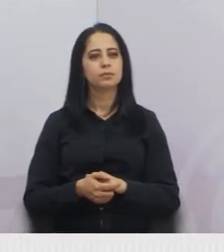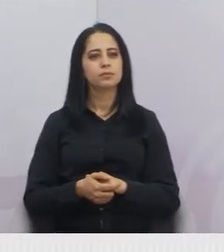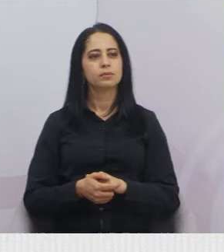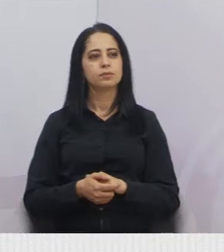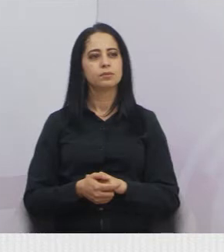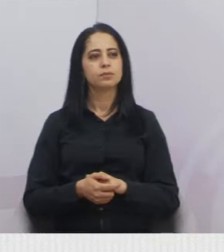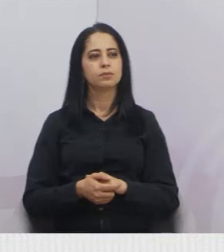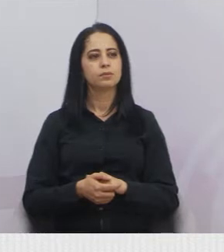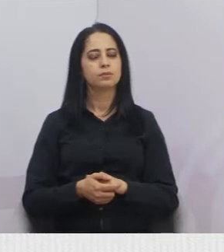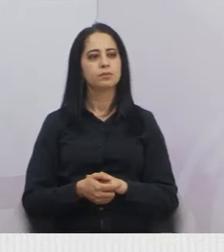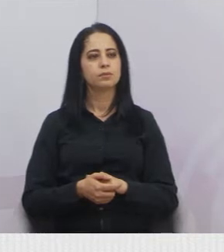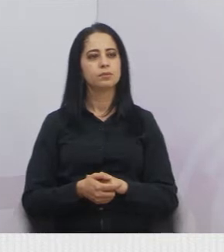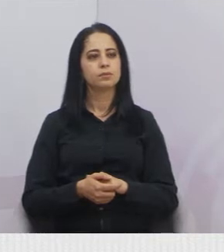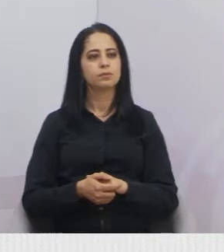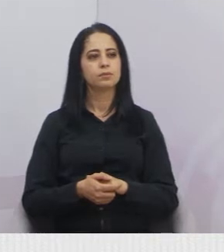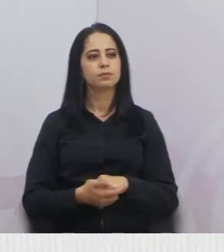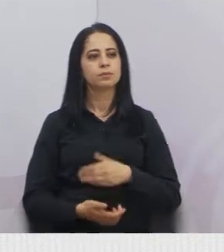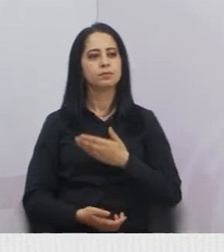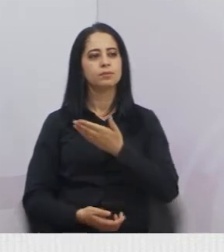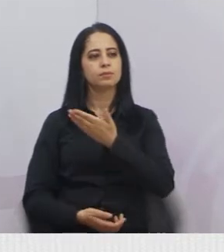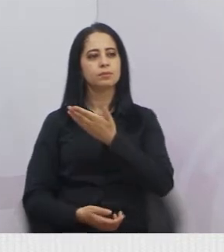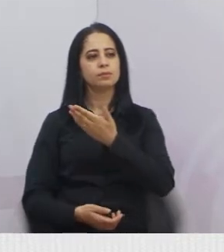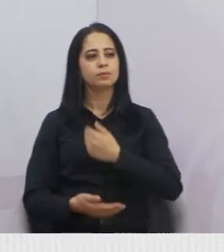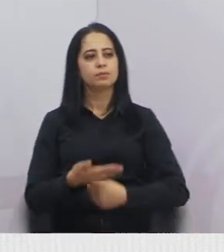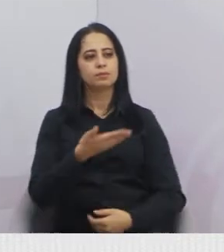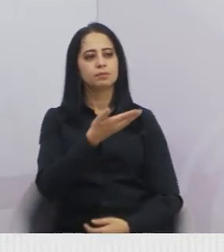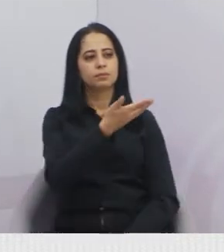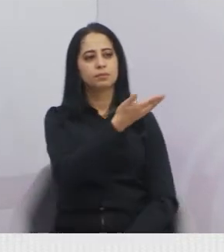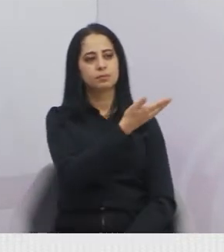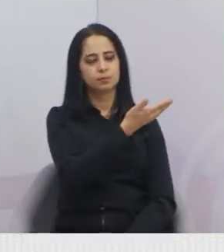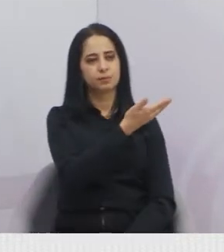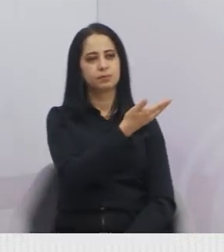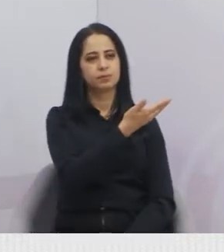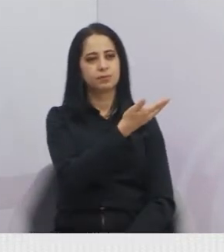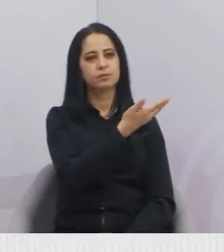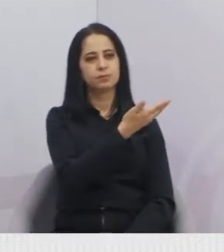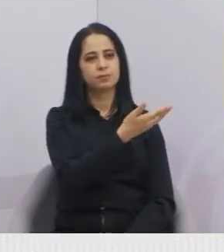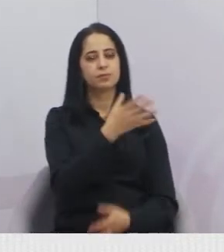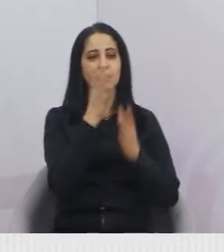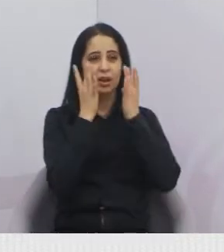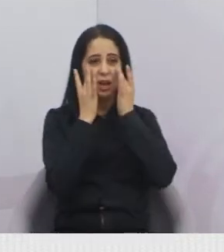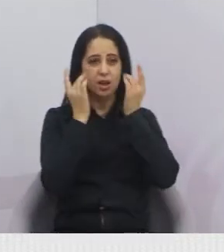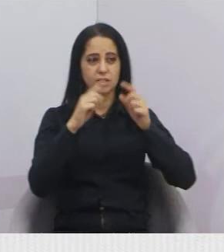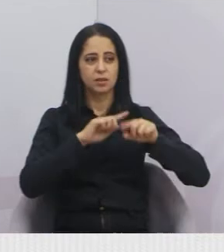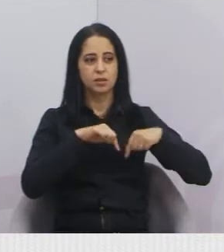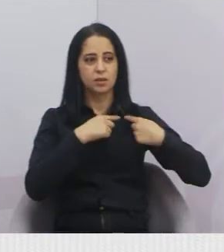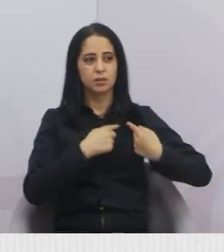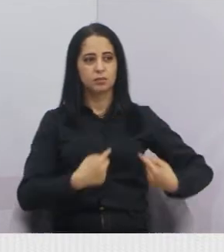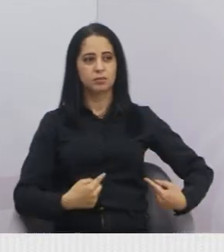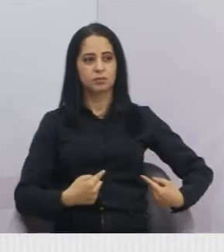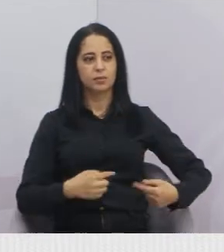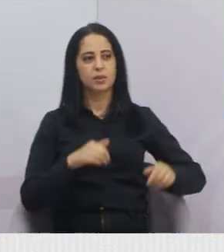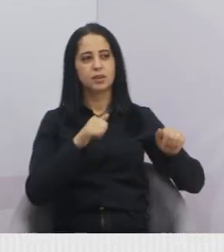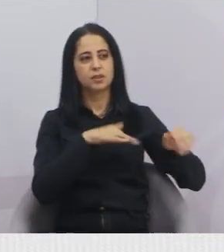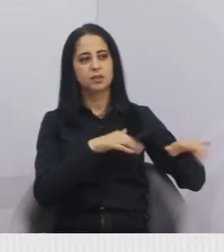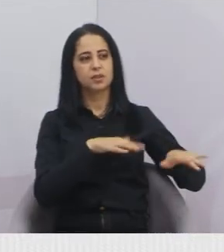Setembro amarelo, já foi falado aqui na tribuna. Temos que estar sempre atentos. Sempre atentos.